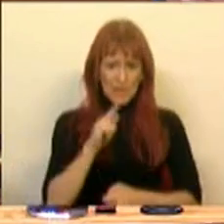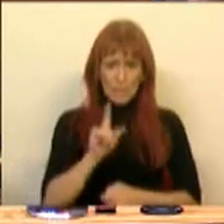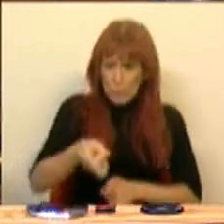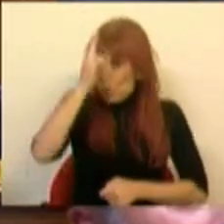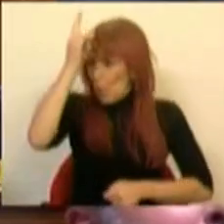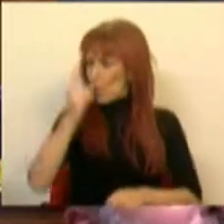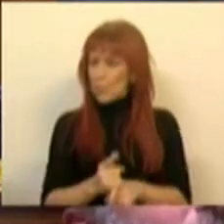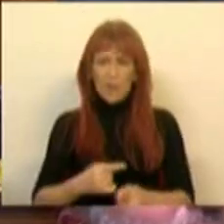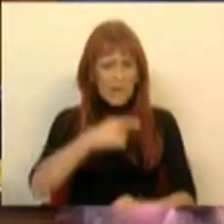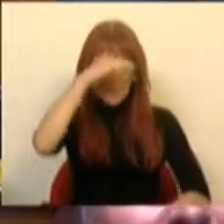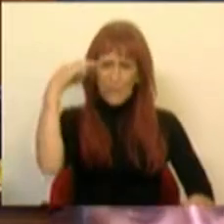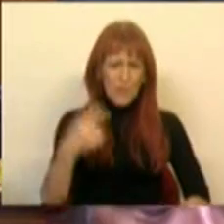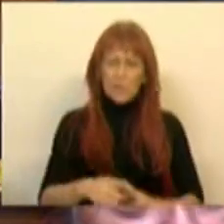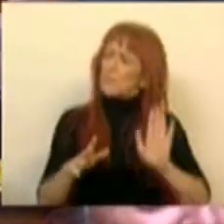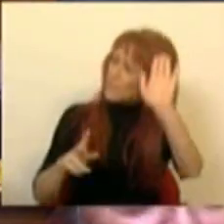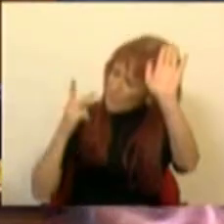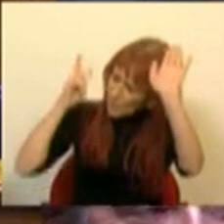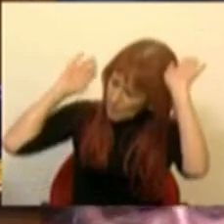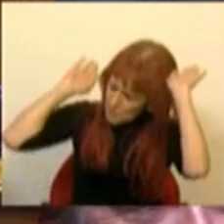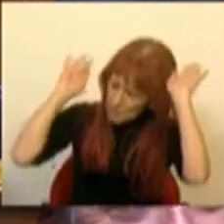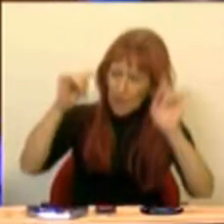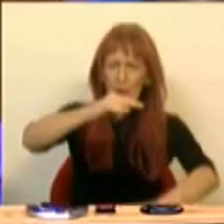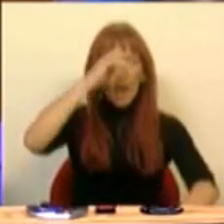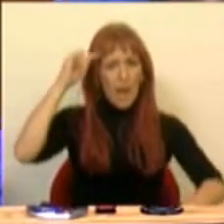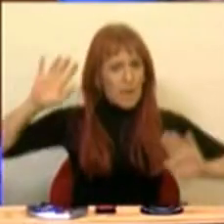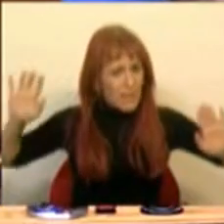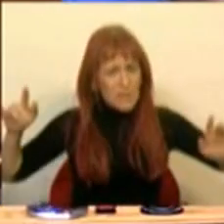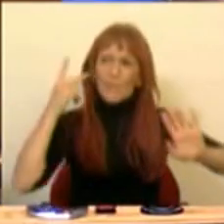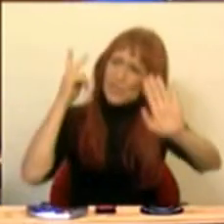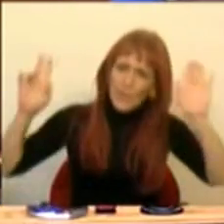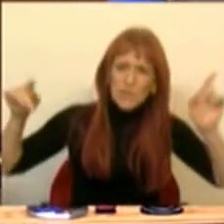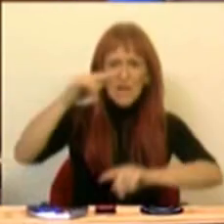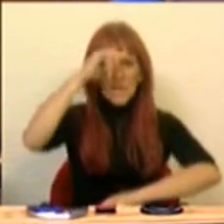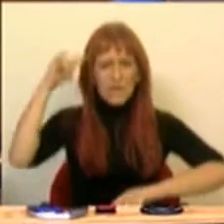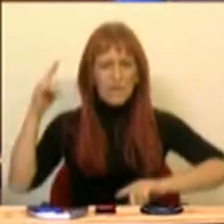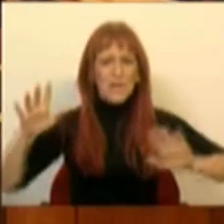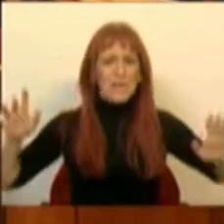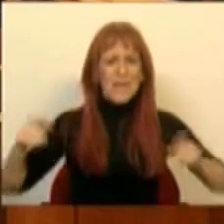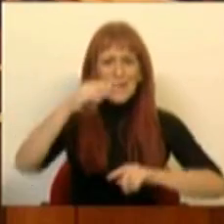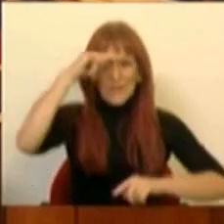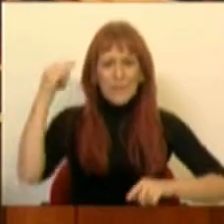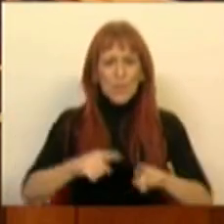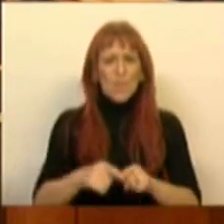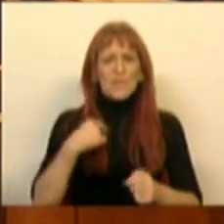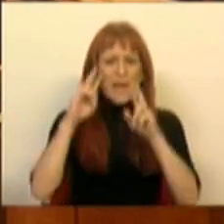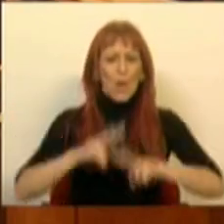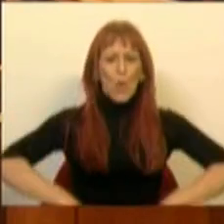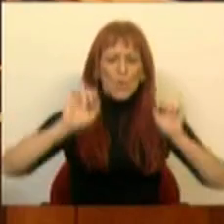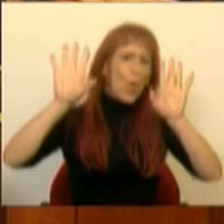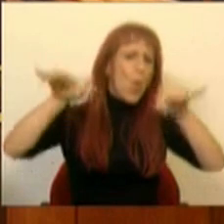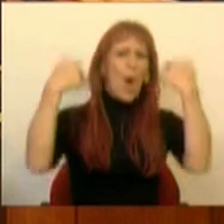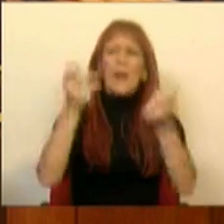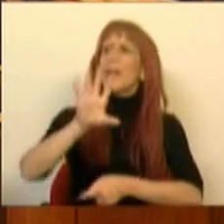liberal. Porque é difícil encontrar, vamos lá ver, é difícil, vamos lá ver, é difícil, é difícil encontrar